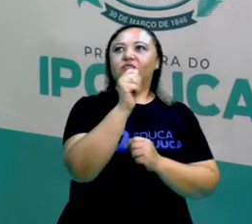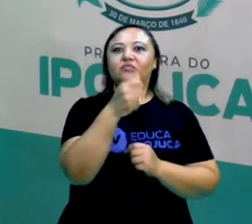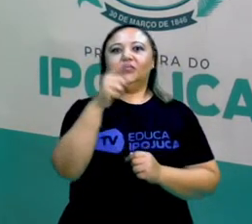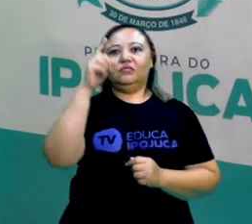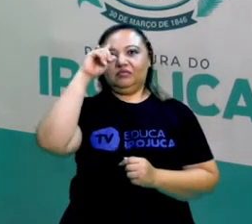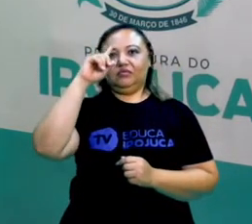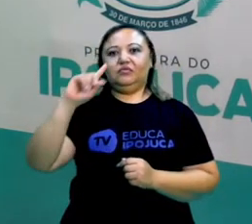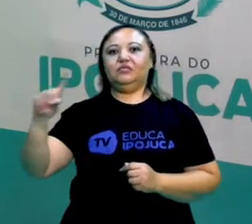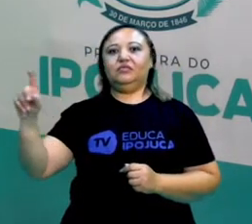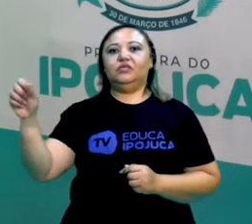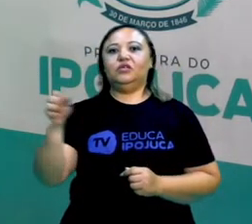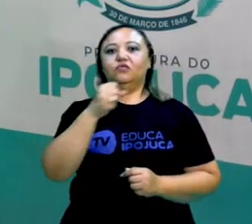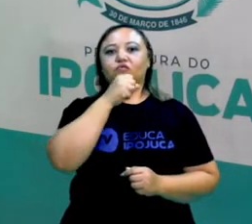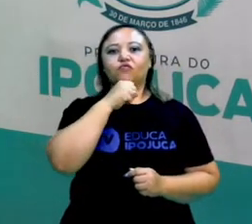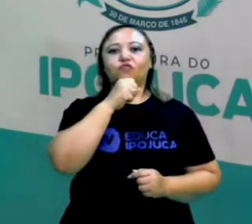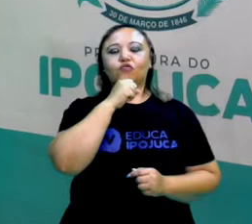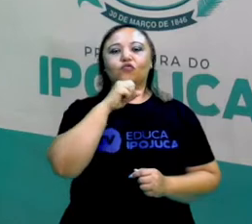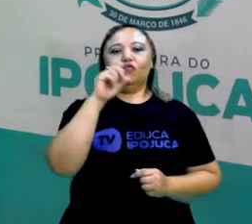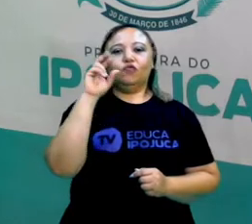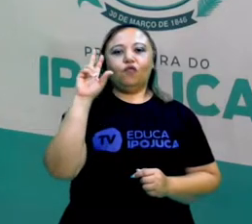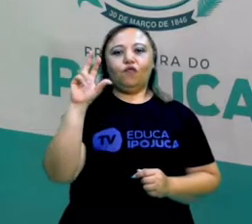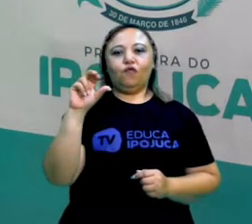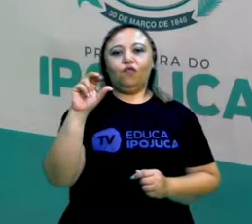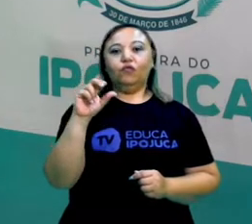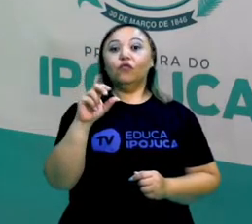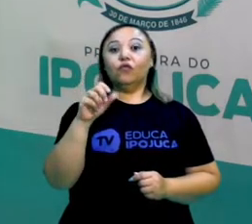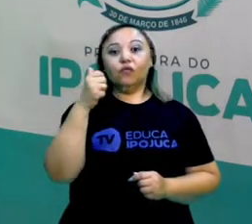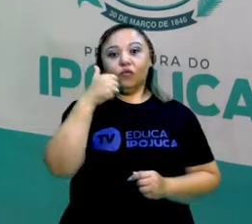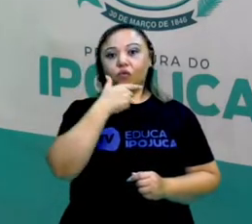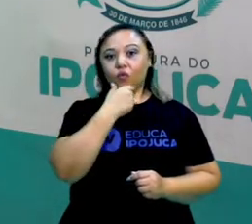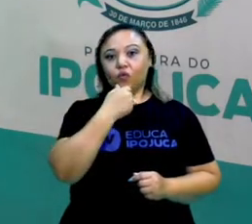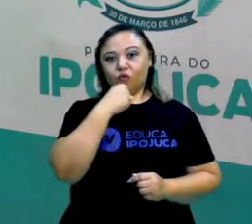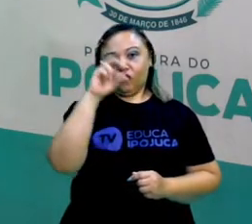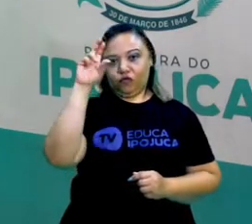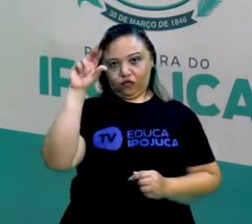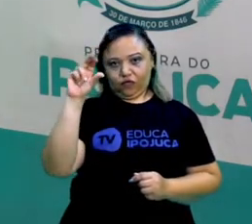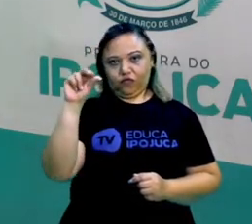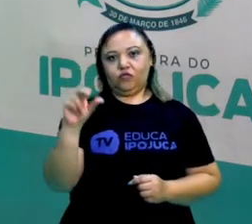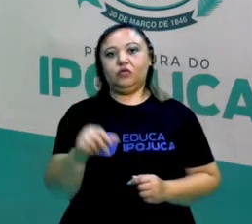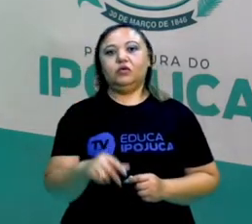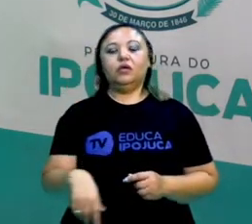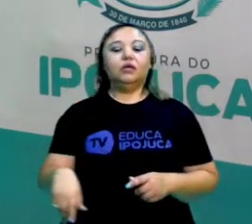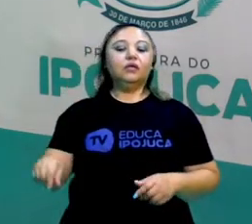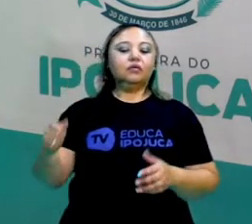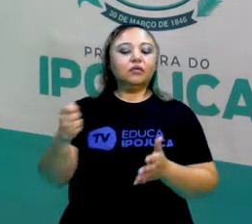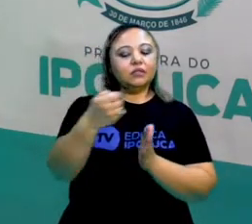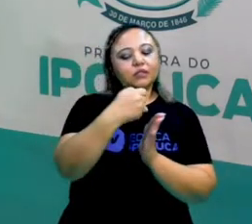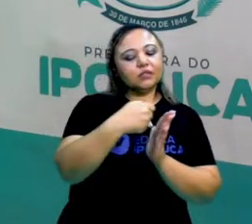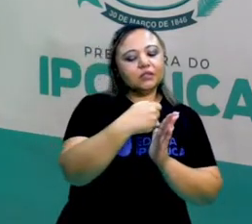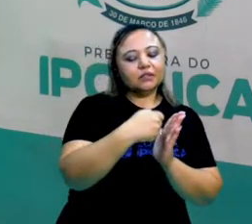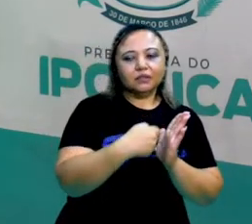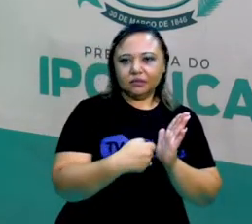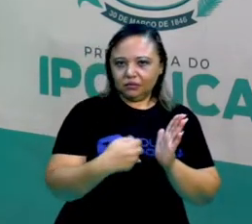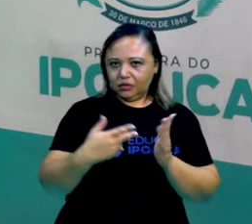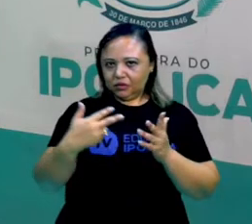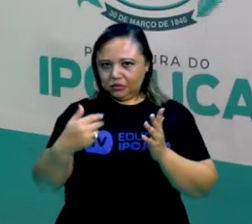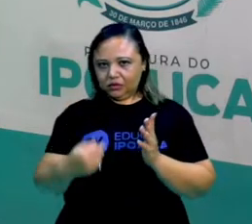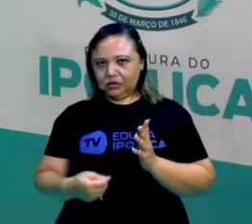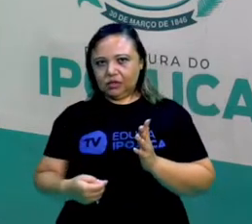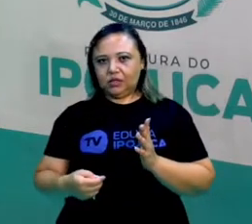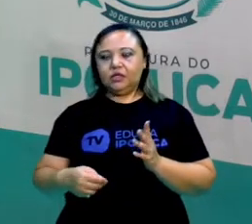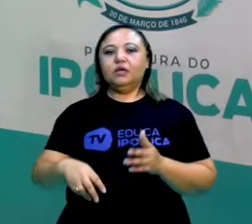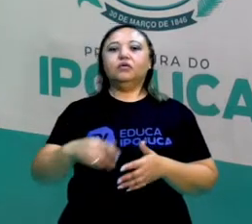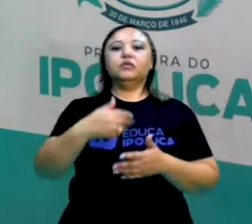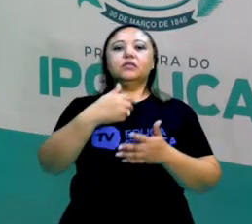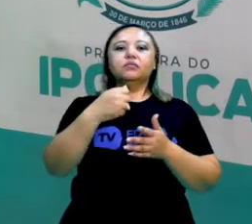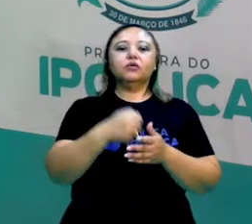Só lembrando pra vocês que quando a gente vai escrever uma crônica, a gente pode usar situações que aconteceram. Foi o caso